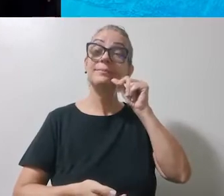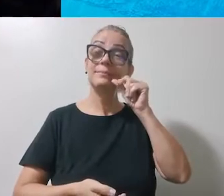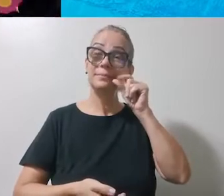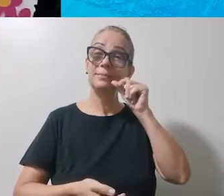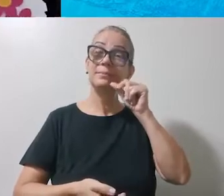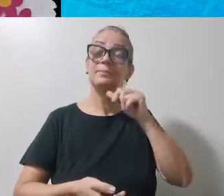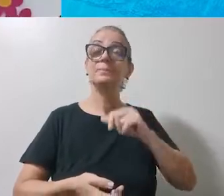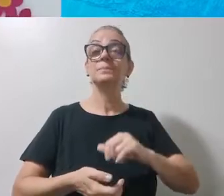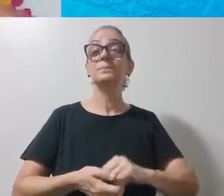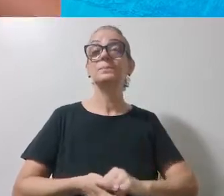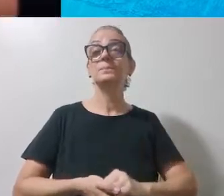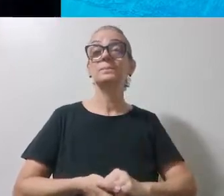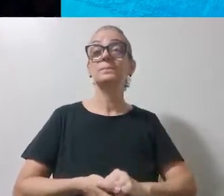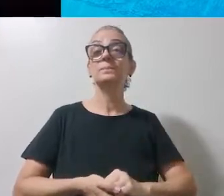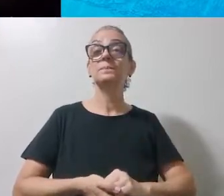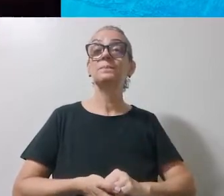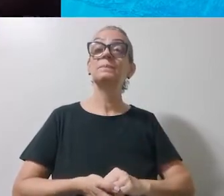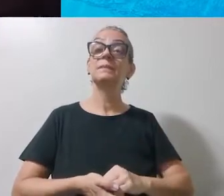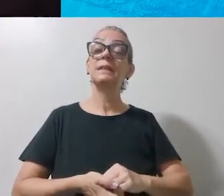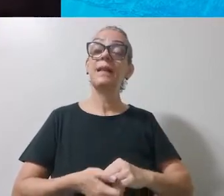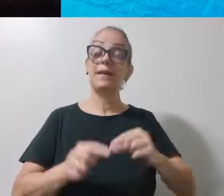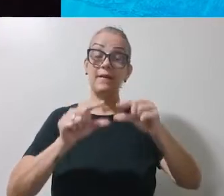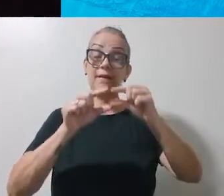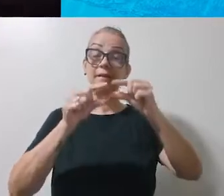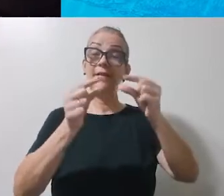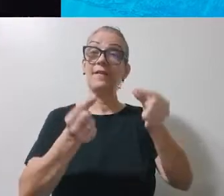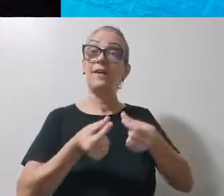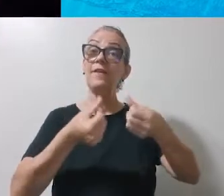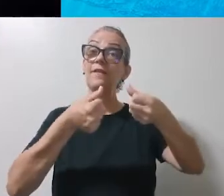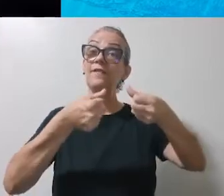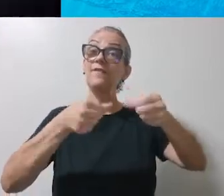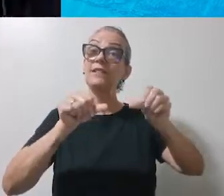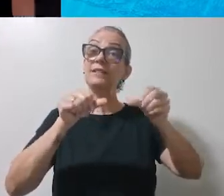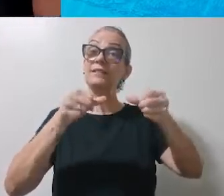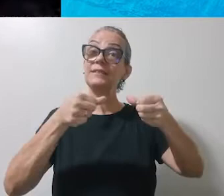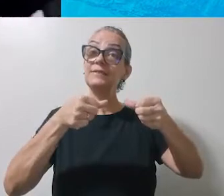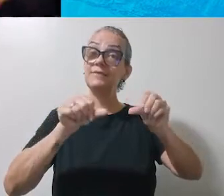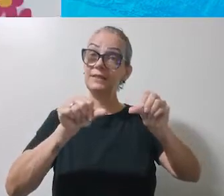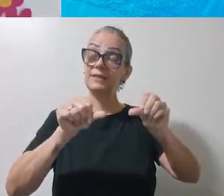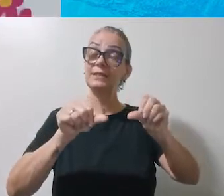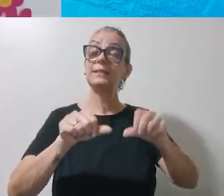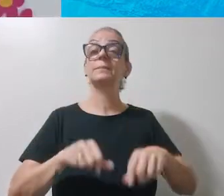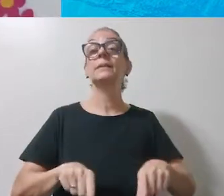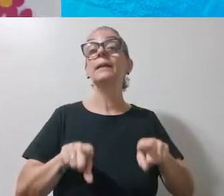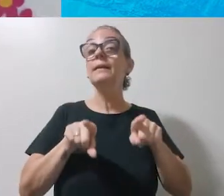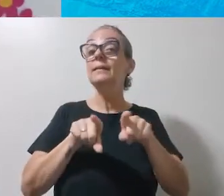uma fita e também